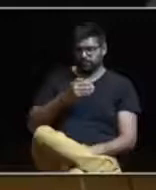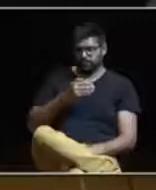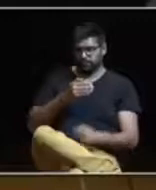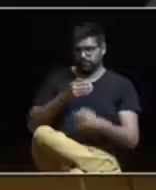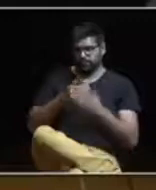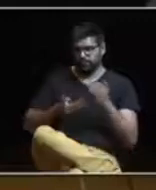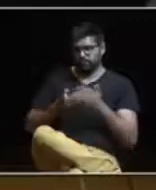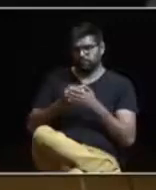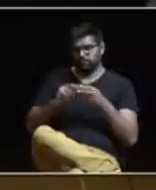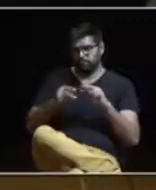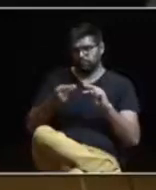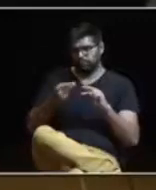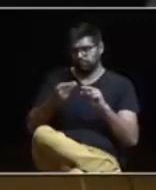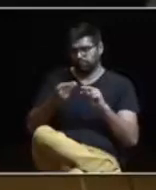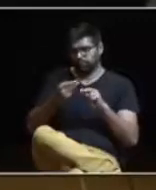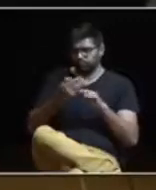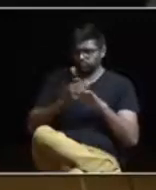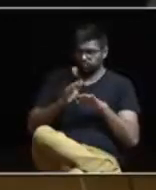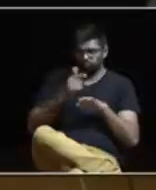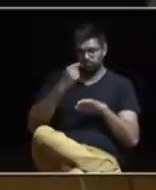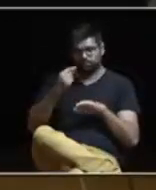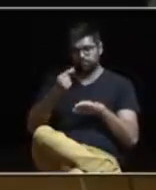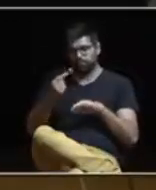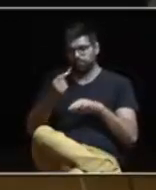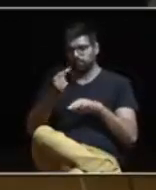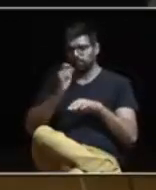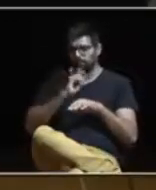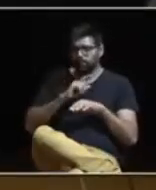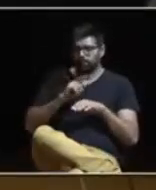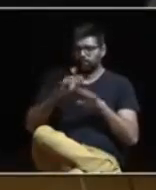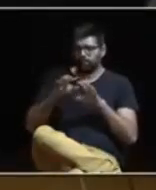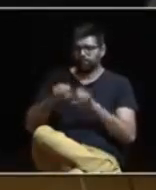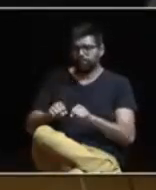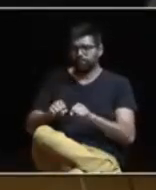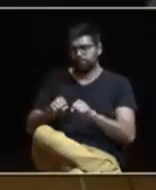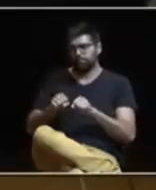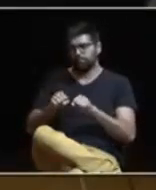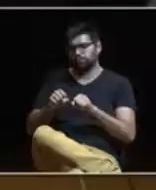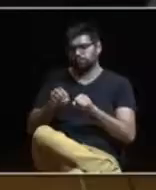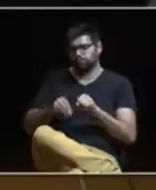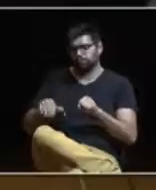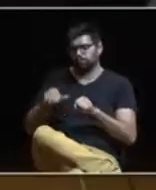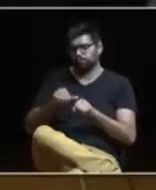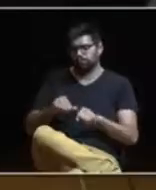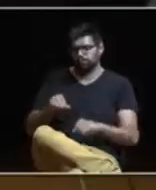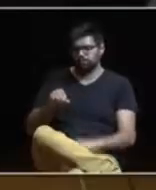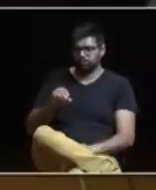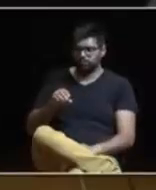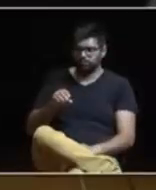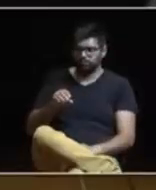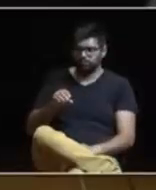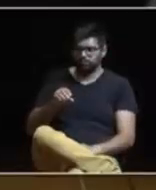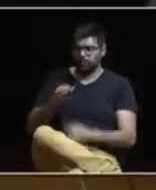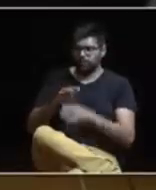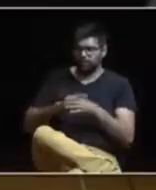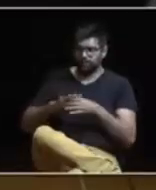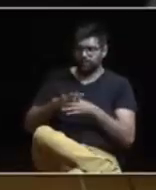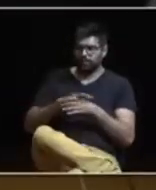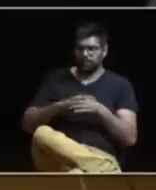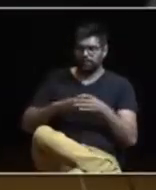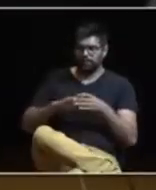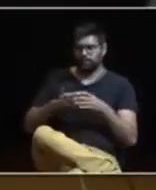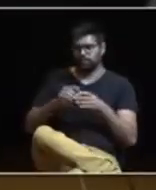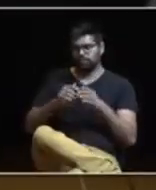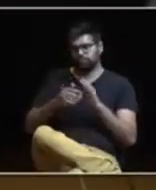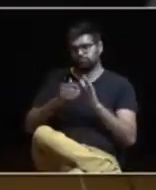apresentava diversas exceções que permitiam a ocupação significativa dos logradouros, que não salvaguardavam devidamente as áreas